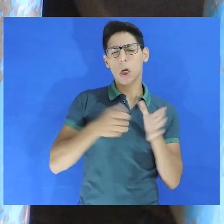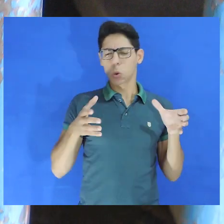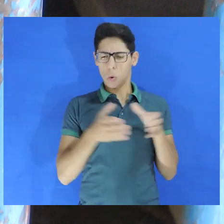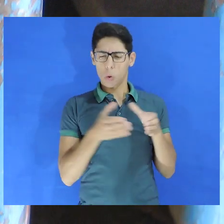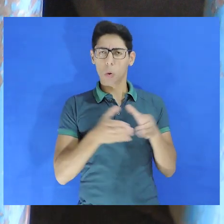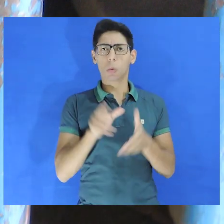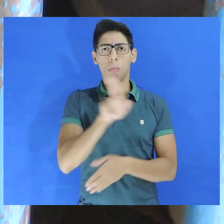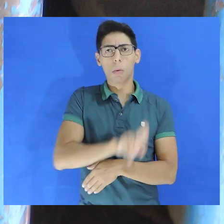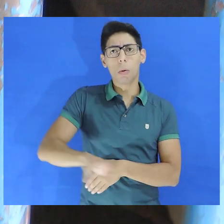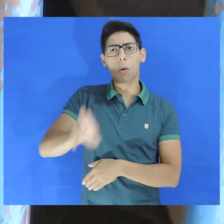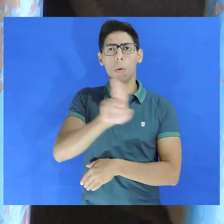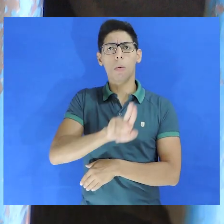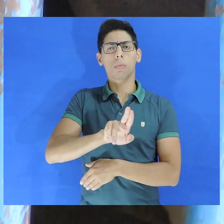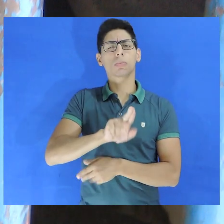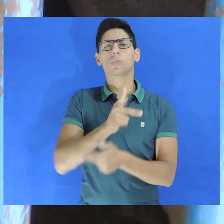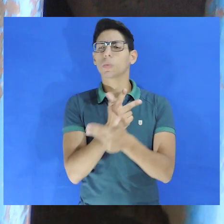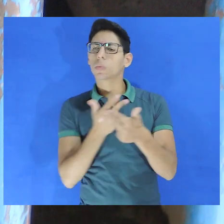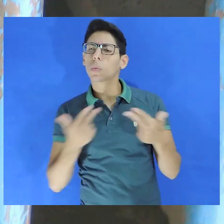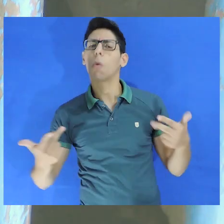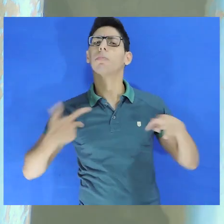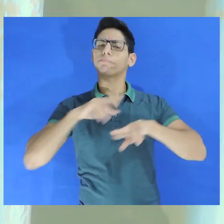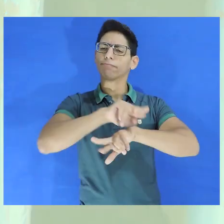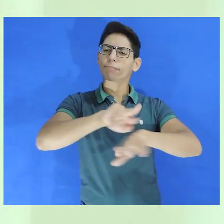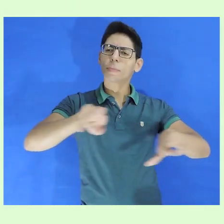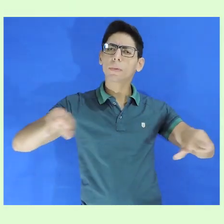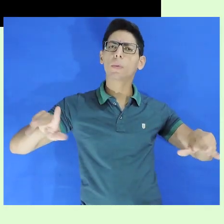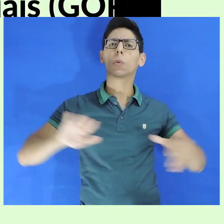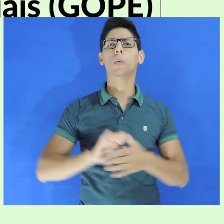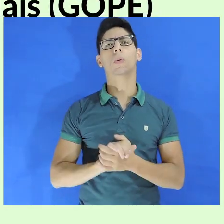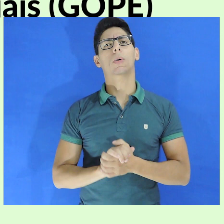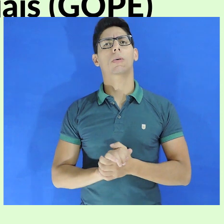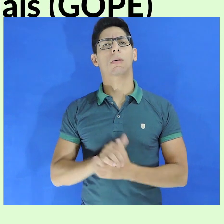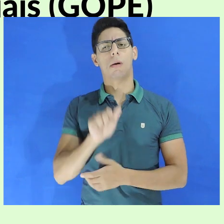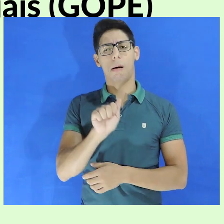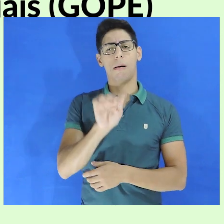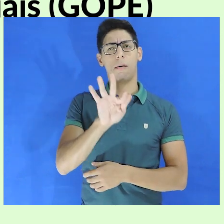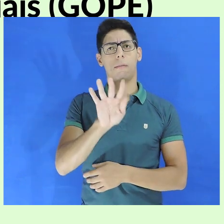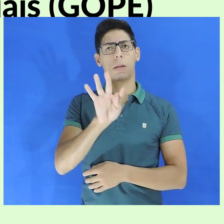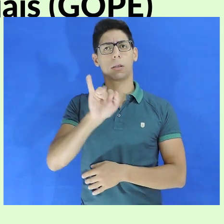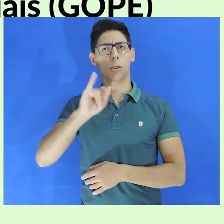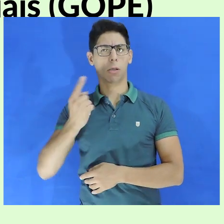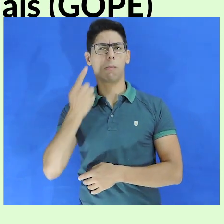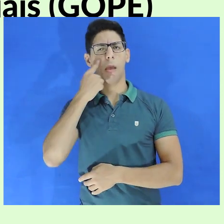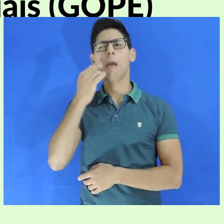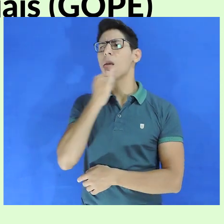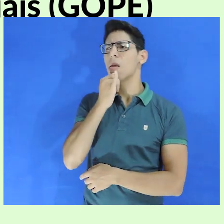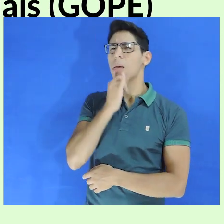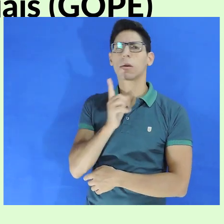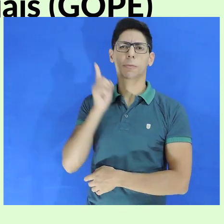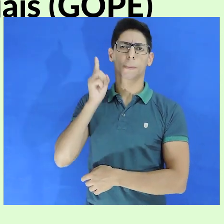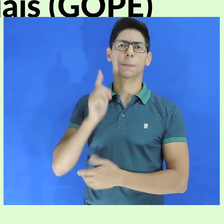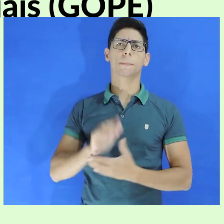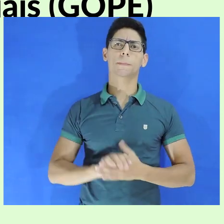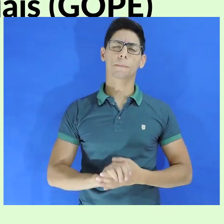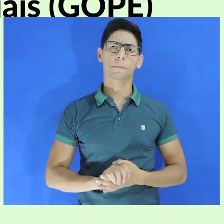coletivos, uso de tropas de intervenção, ou seja, a FTIP, o GIR,